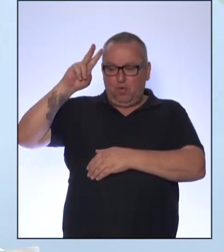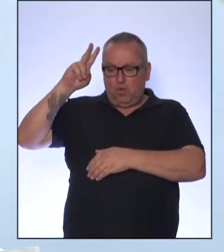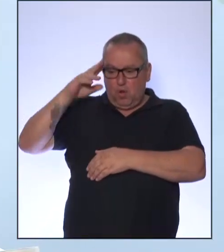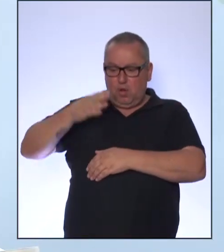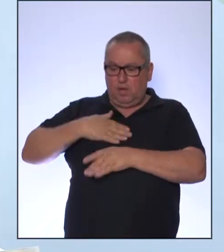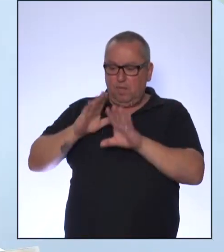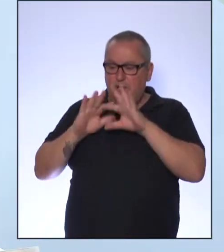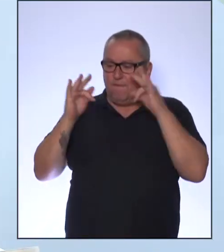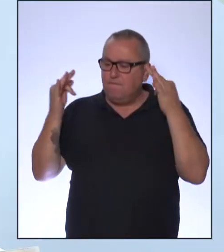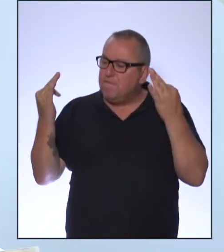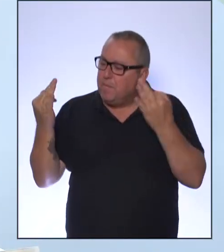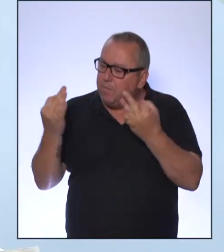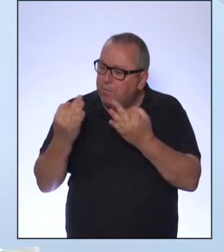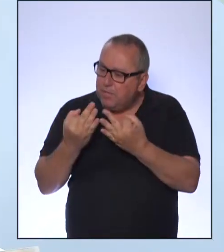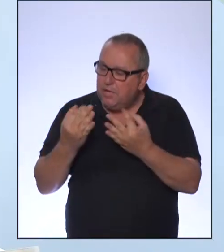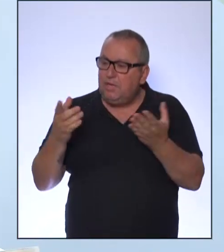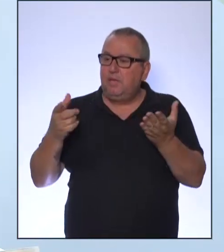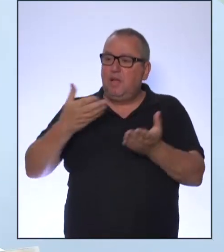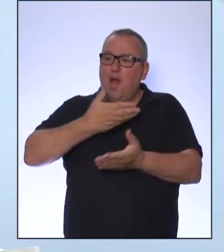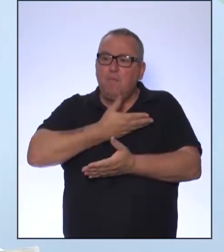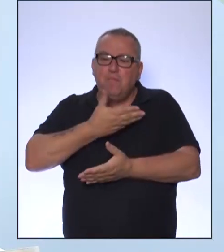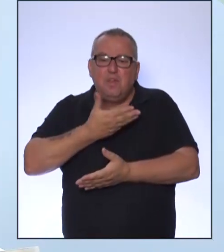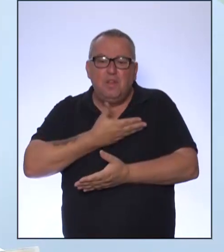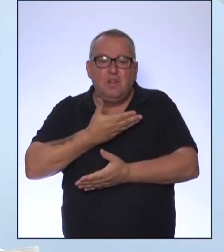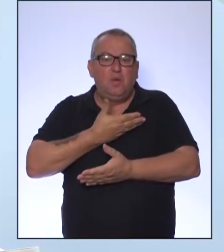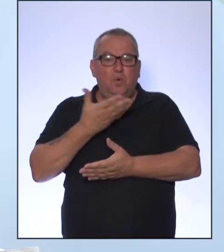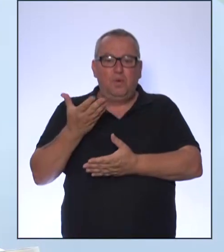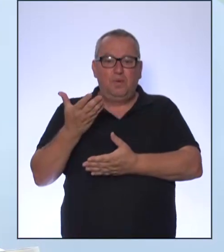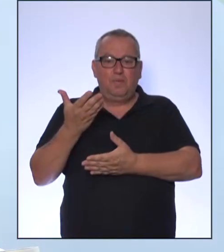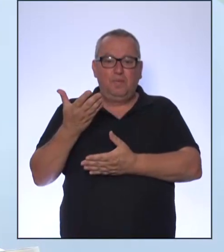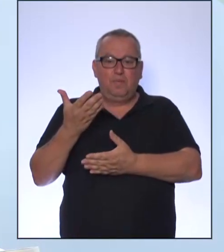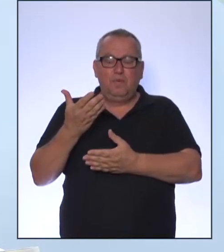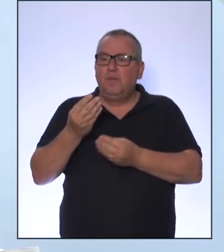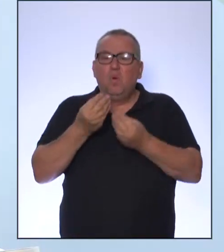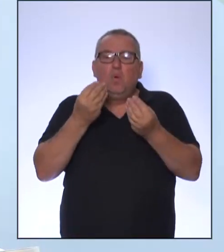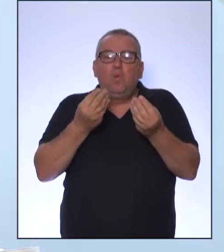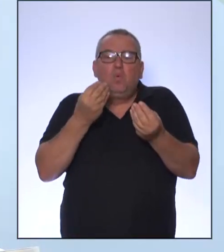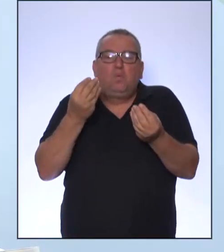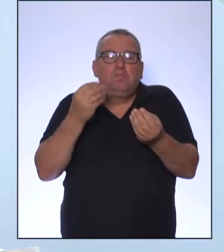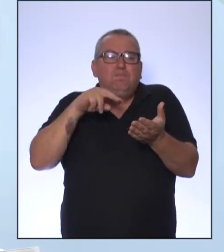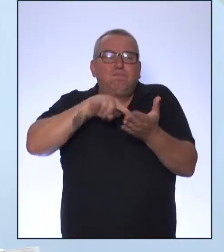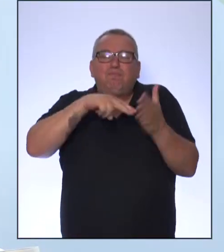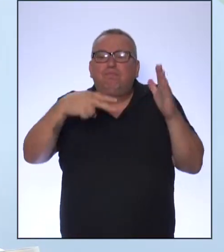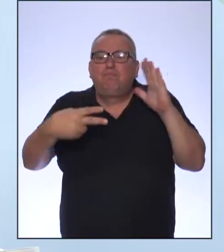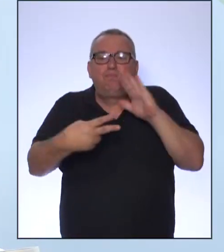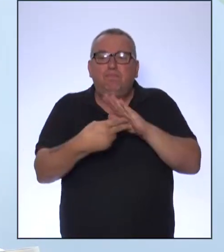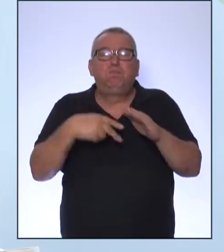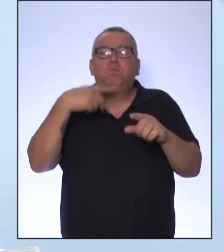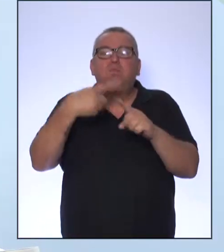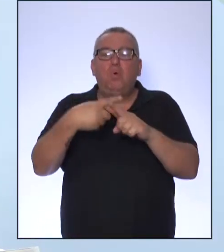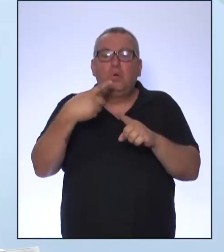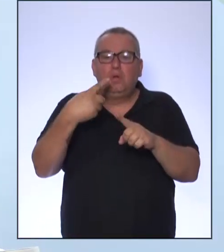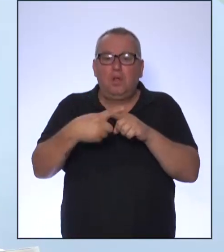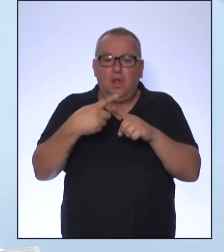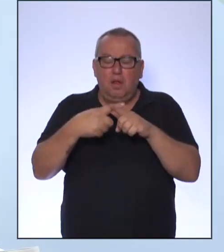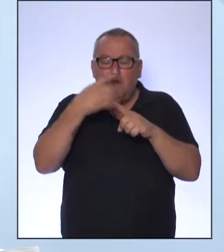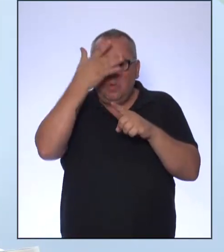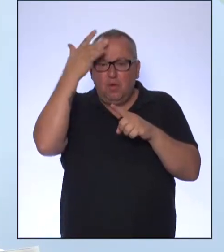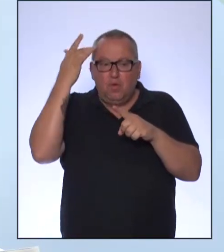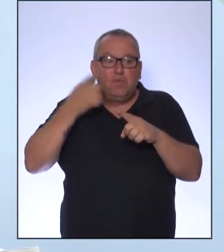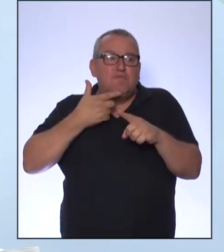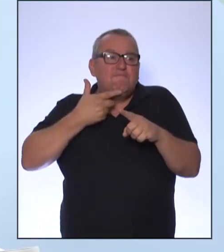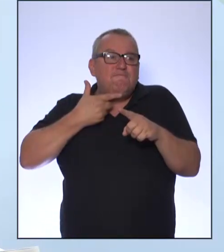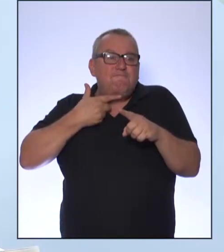família, dos seus amigos. Então, qual o sentido? Qual realmente as motivações